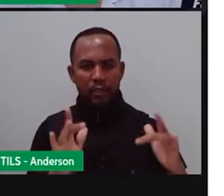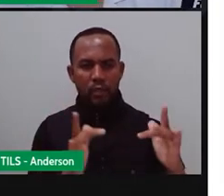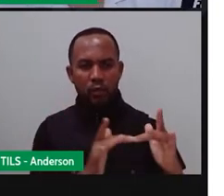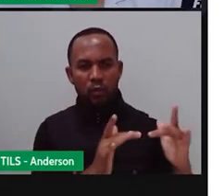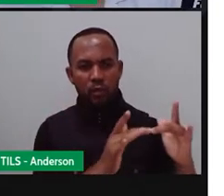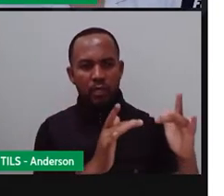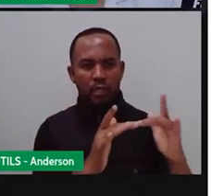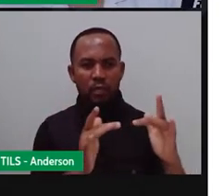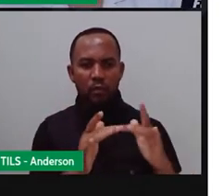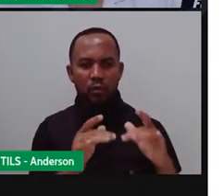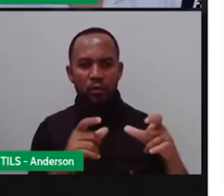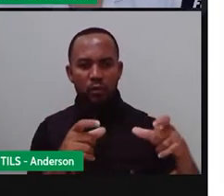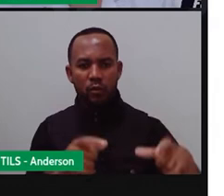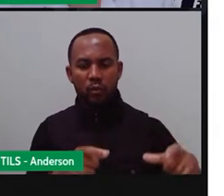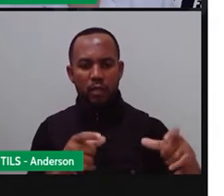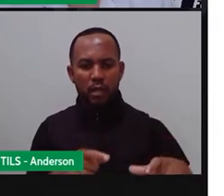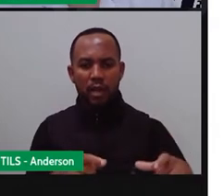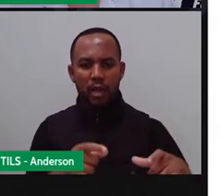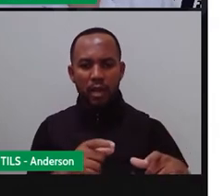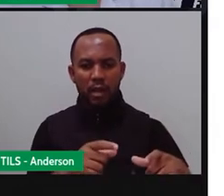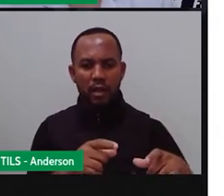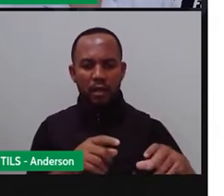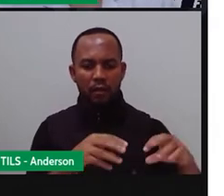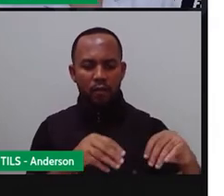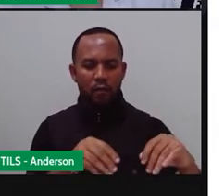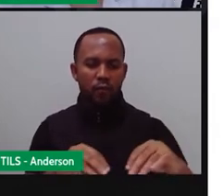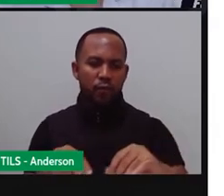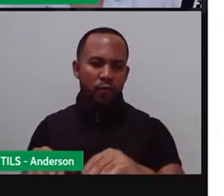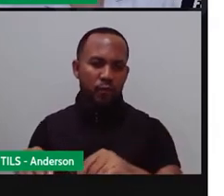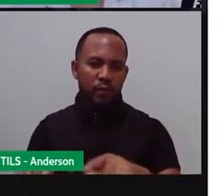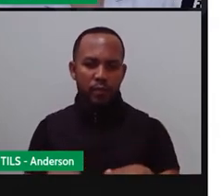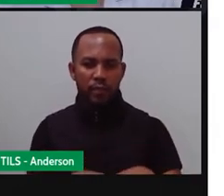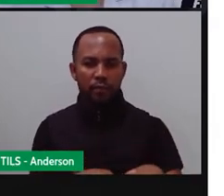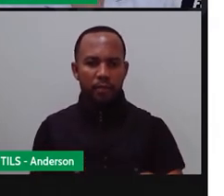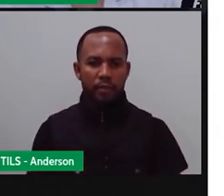úmidos, né? Vamos passando aqui.